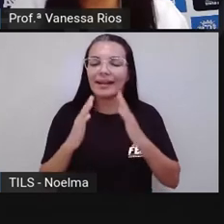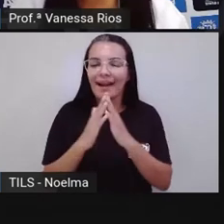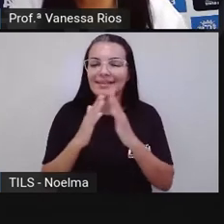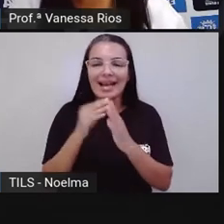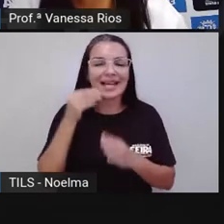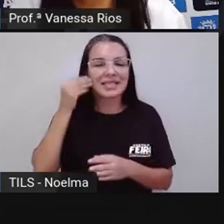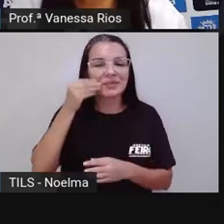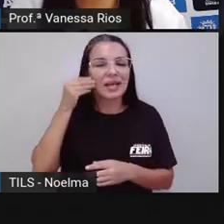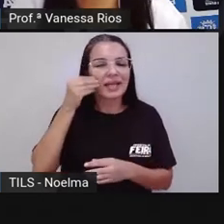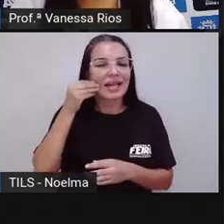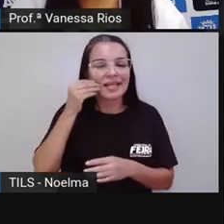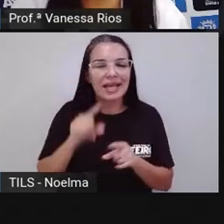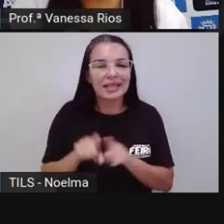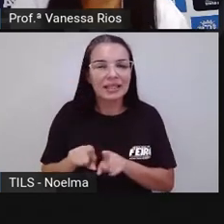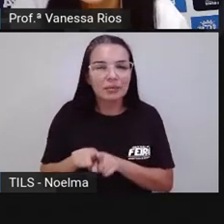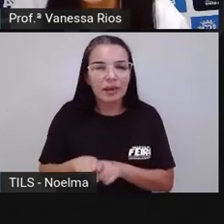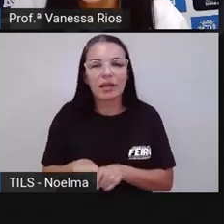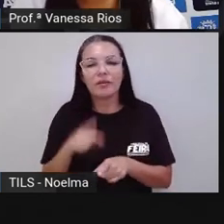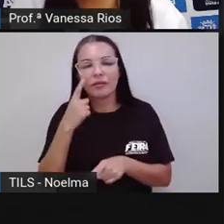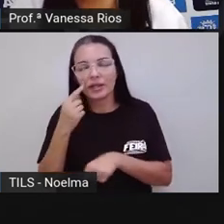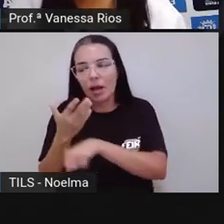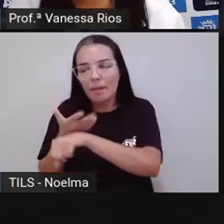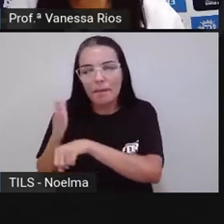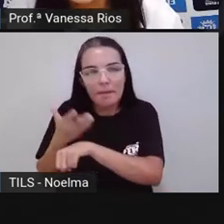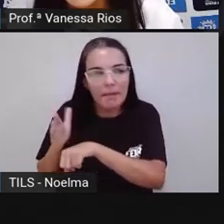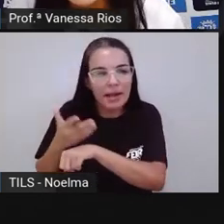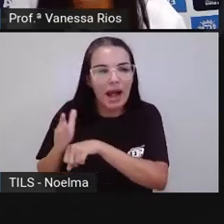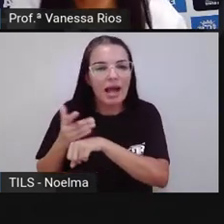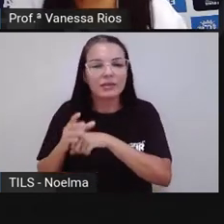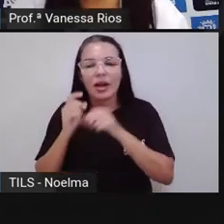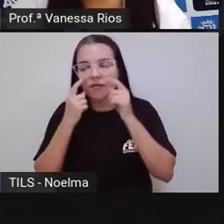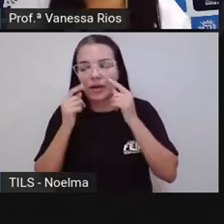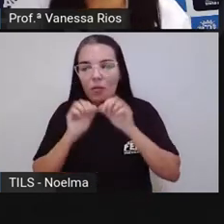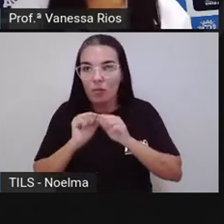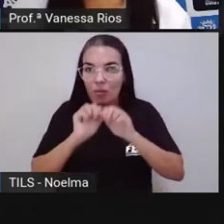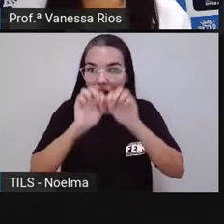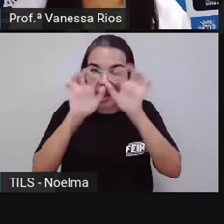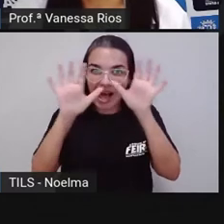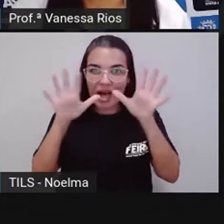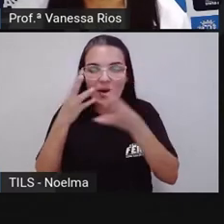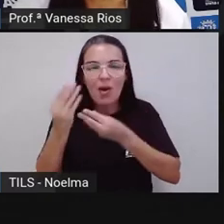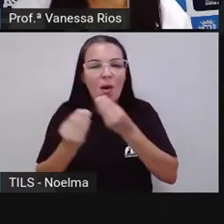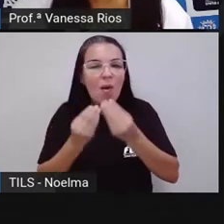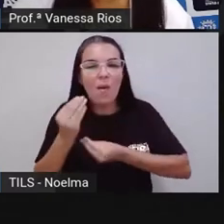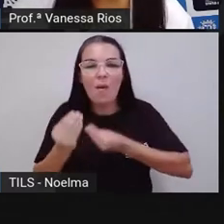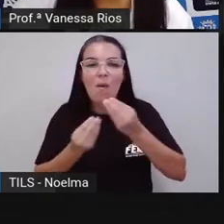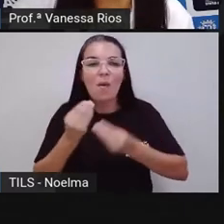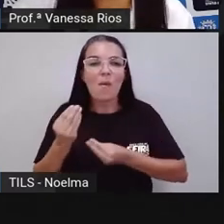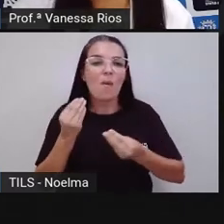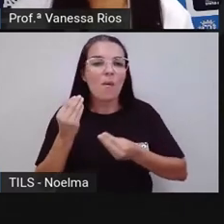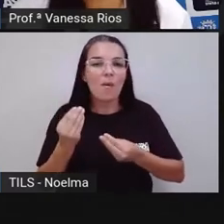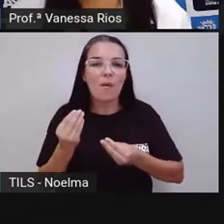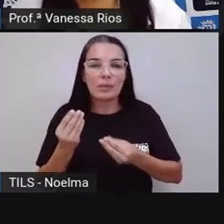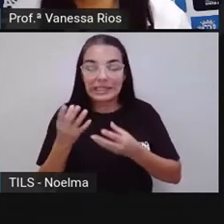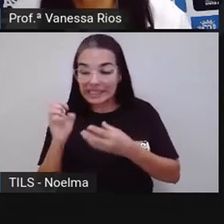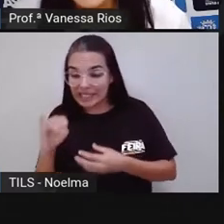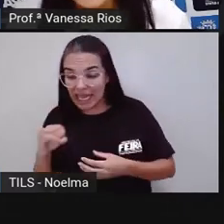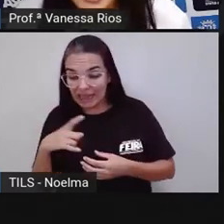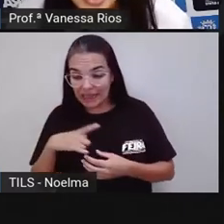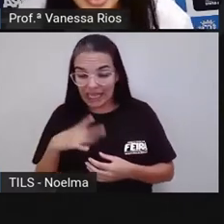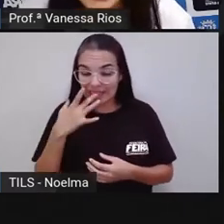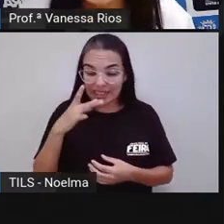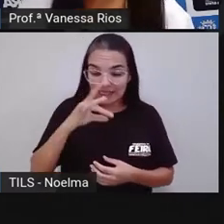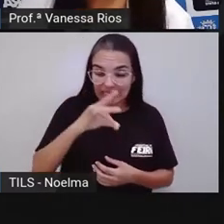Observando aí de forma prática, de forma clara, como a adição de